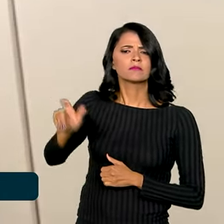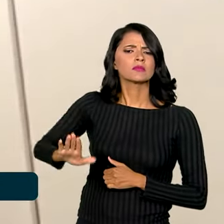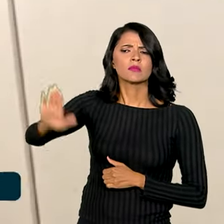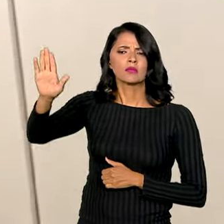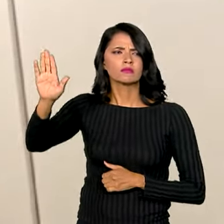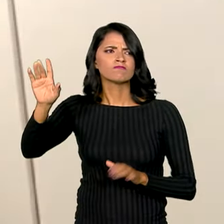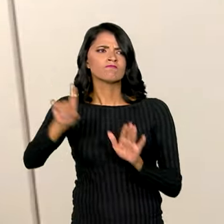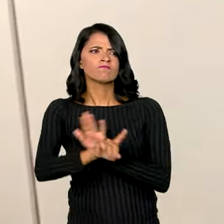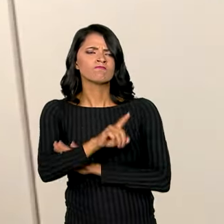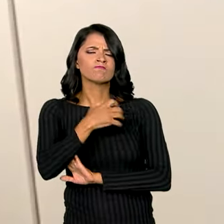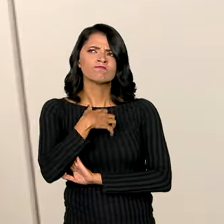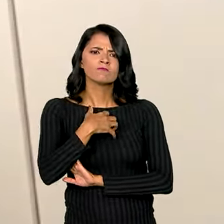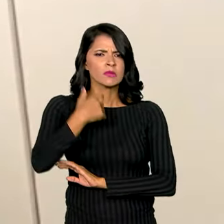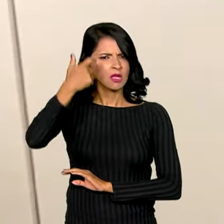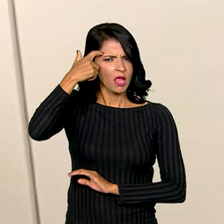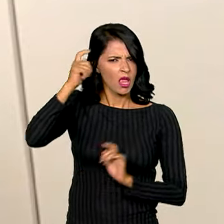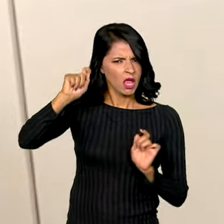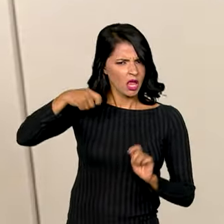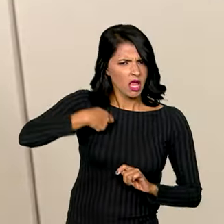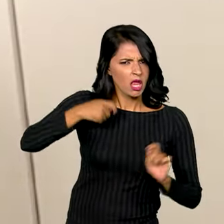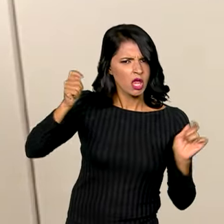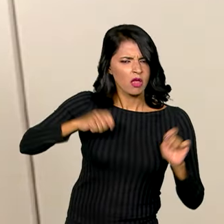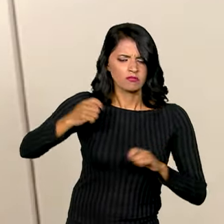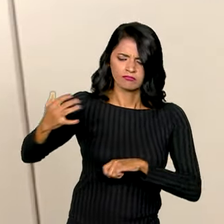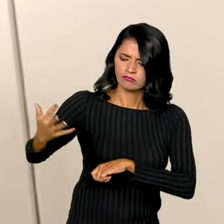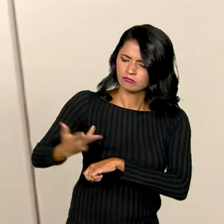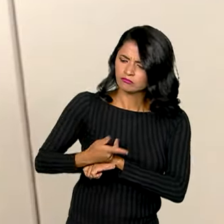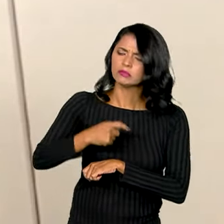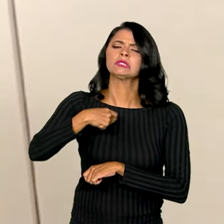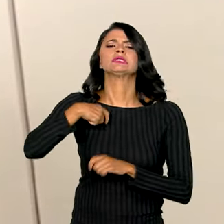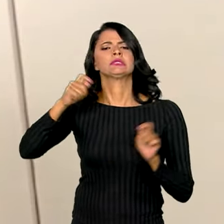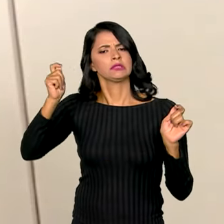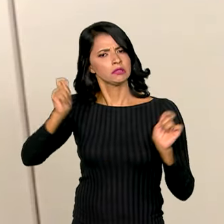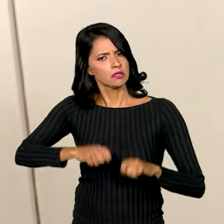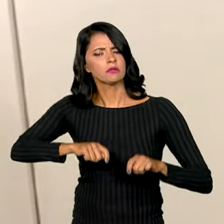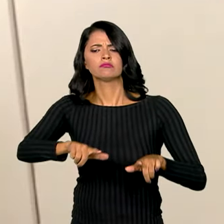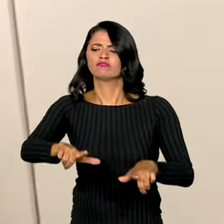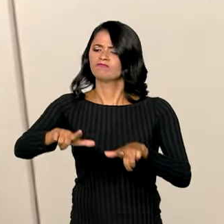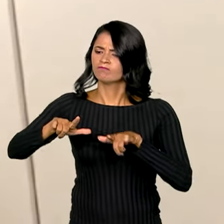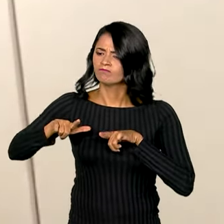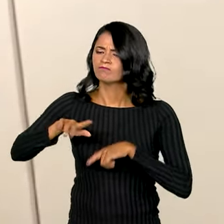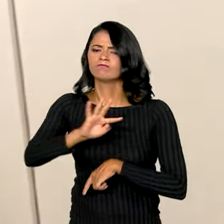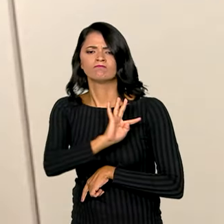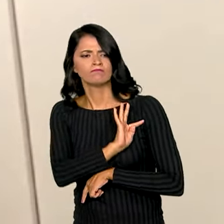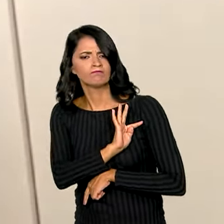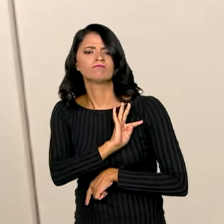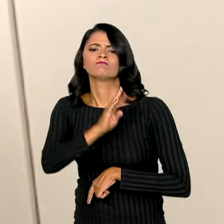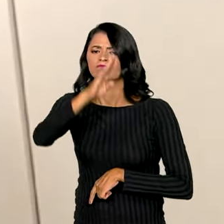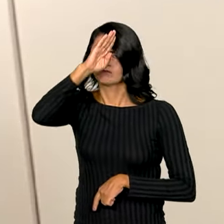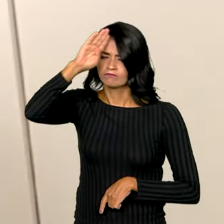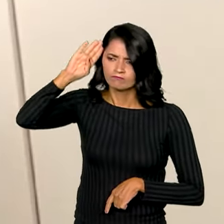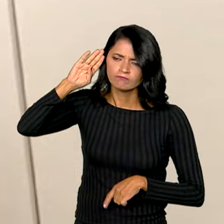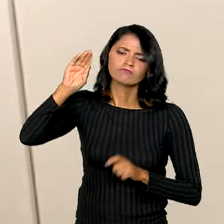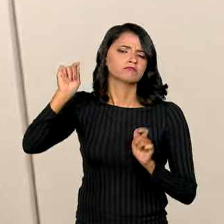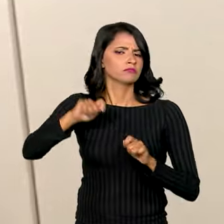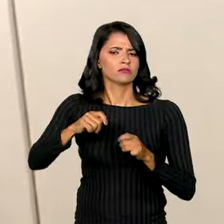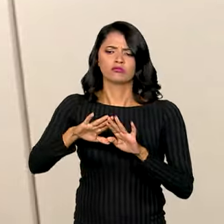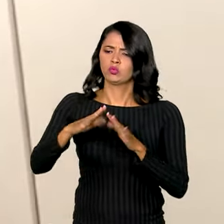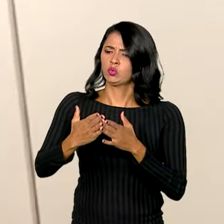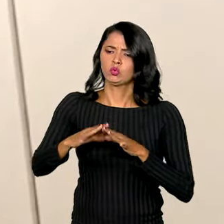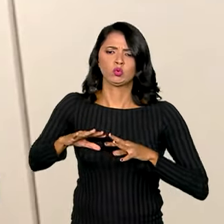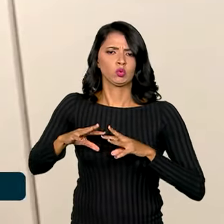assim, eu tenho as aptidões, eu tenho a qualificação técnica, acadêmica, escolar